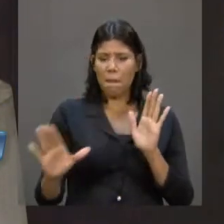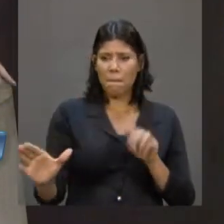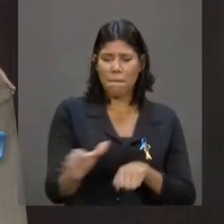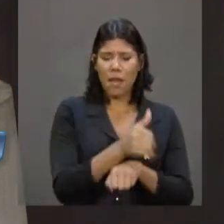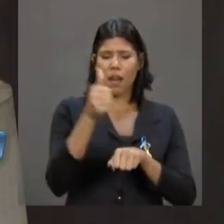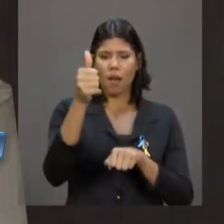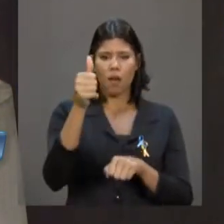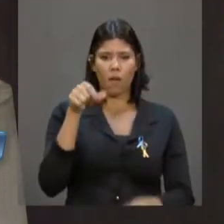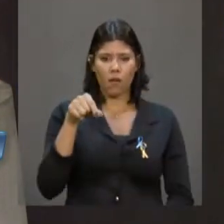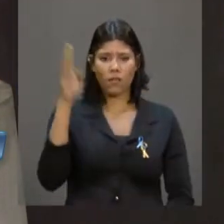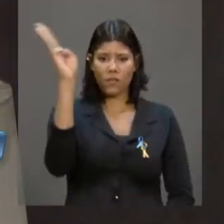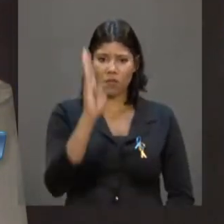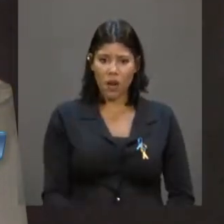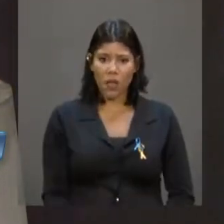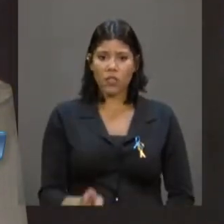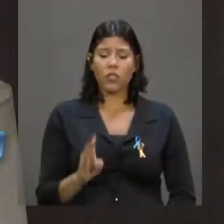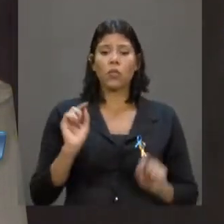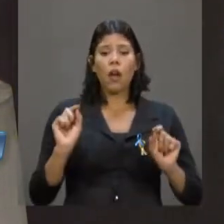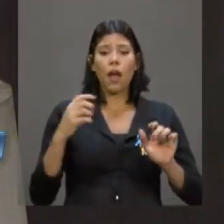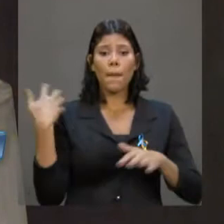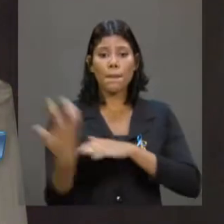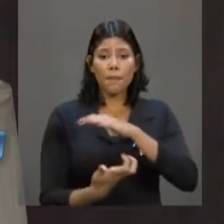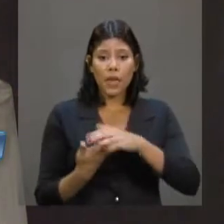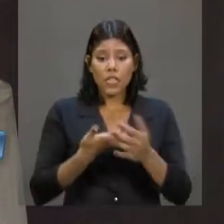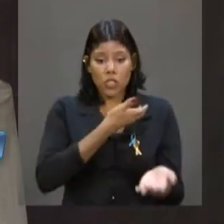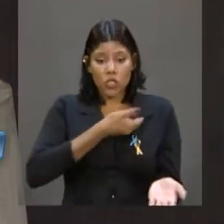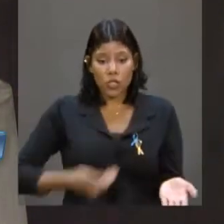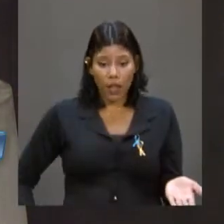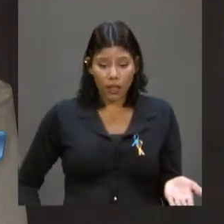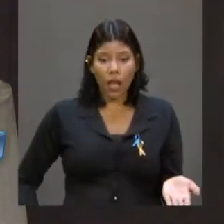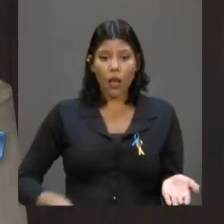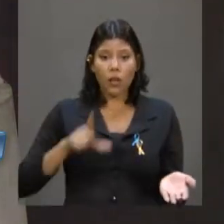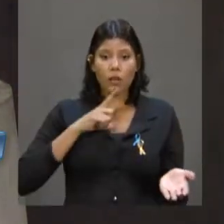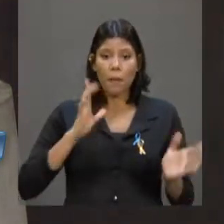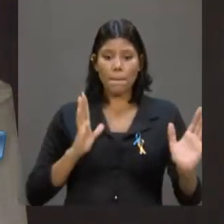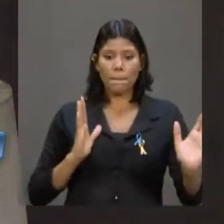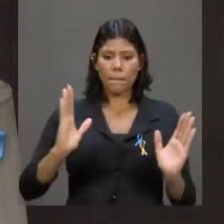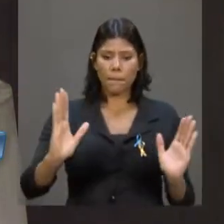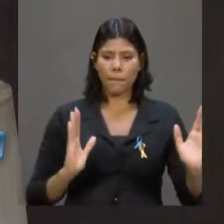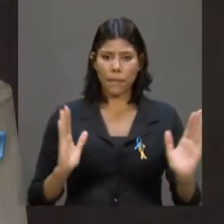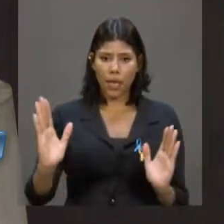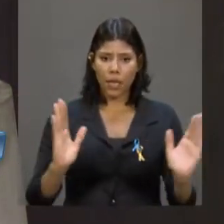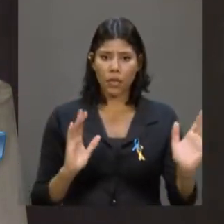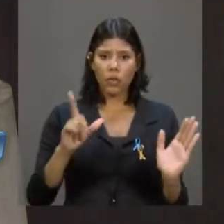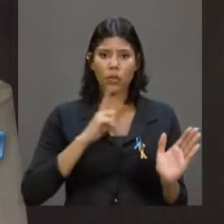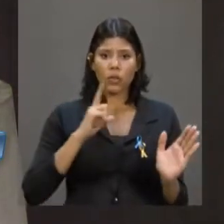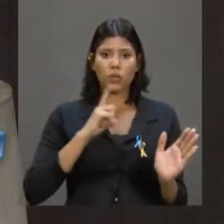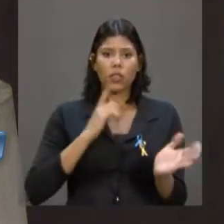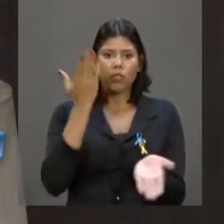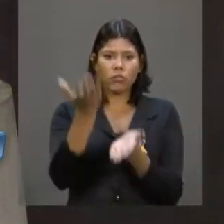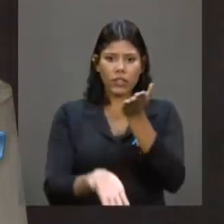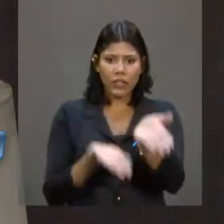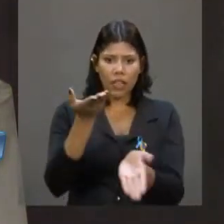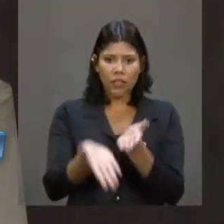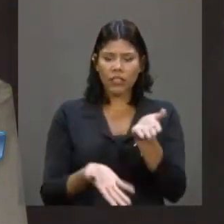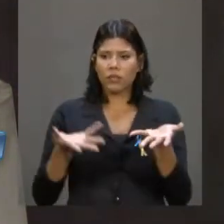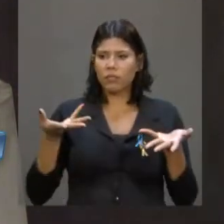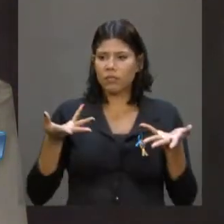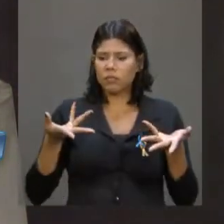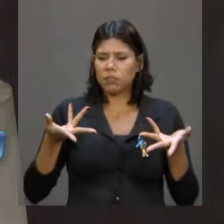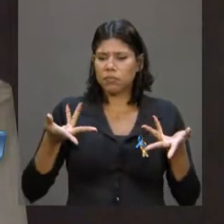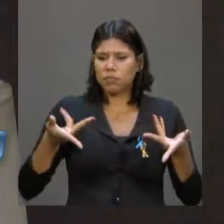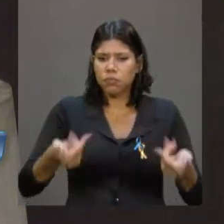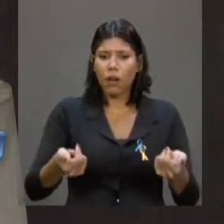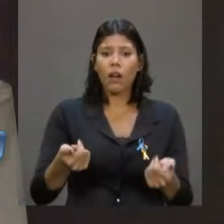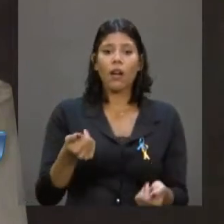no Brasil, de empresas estatais que, durante a sua história, prestaram e prestam serviços inestimáveis à sociedade